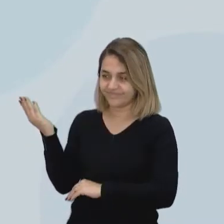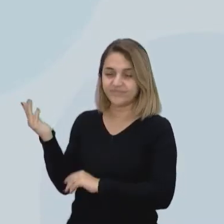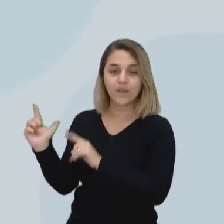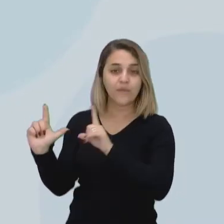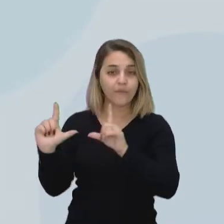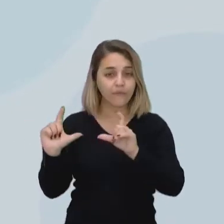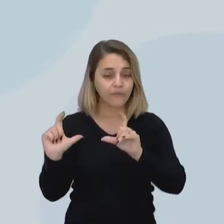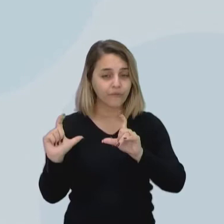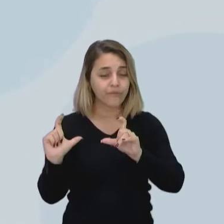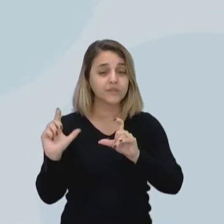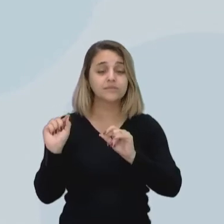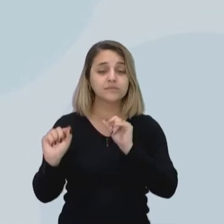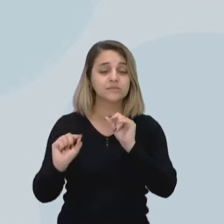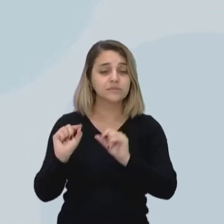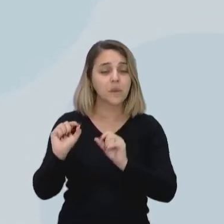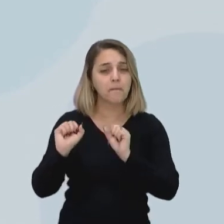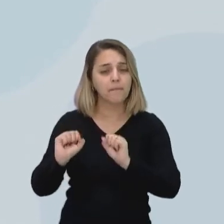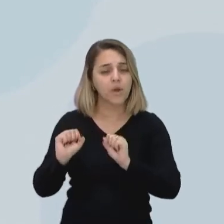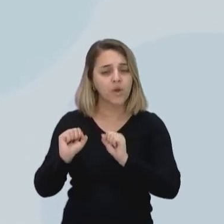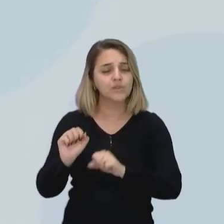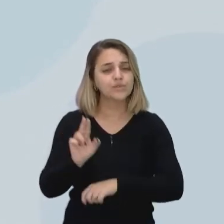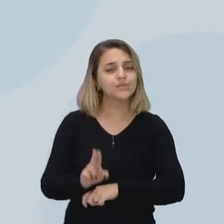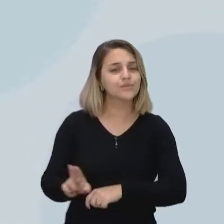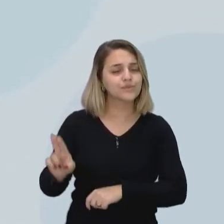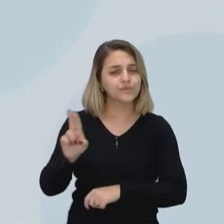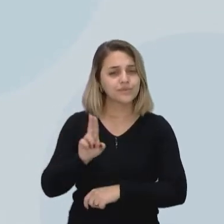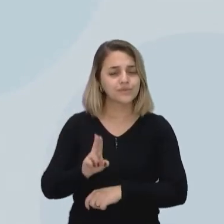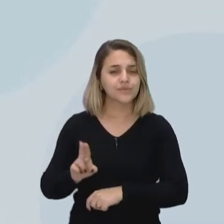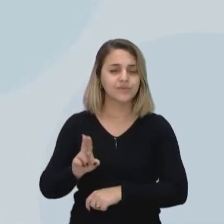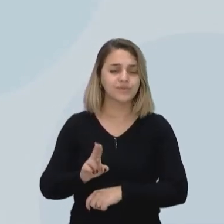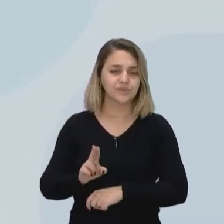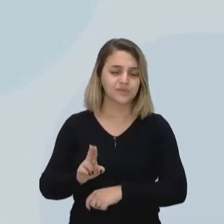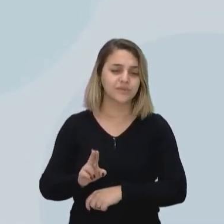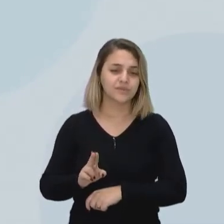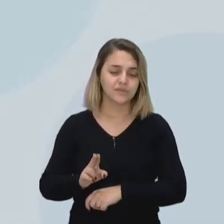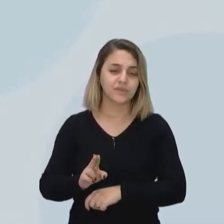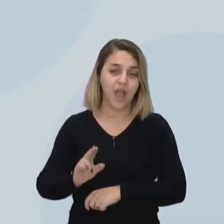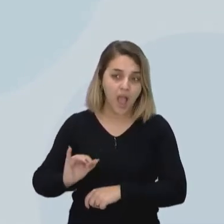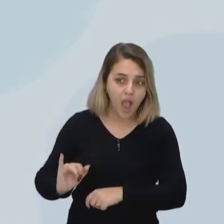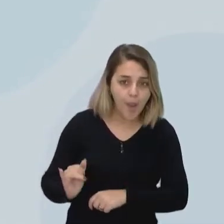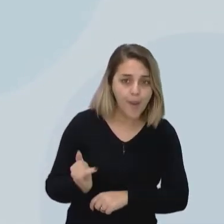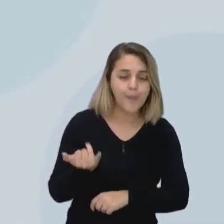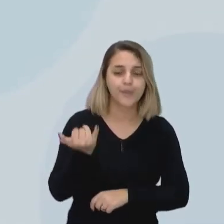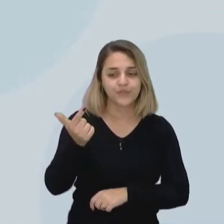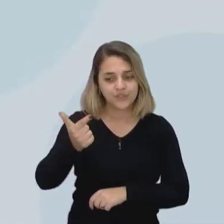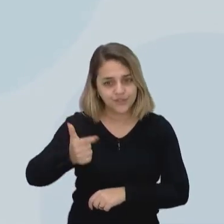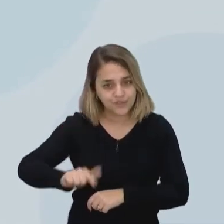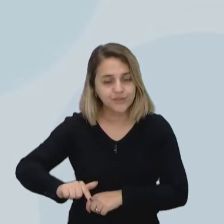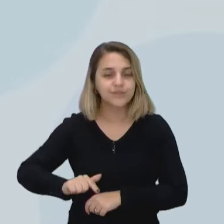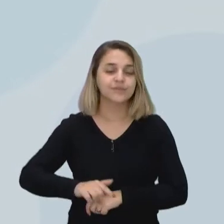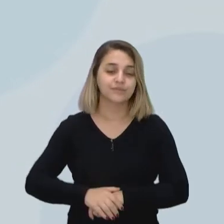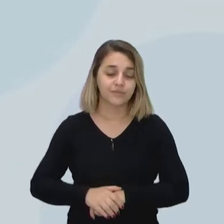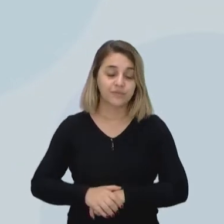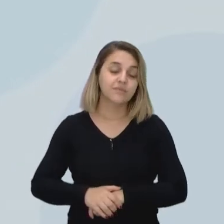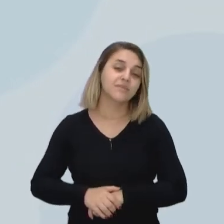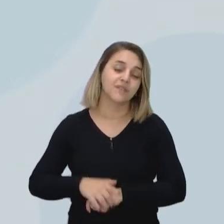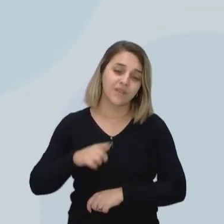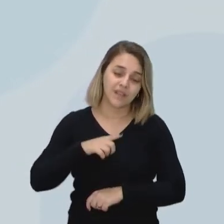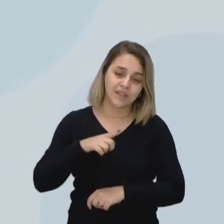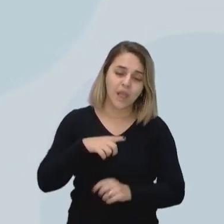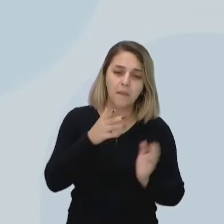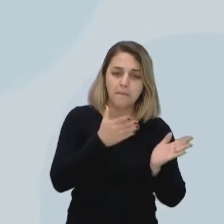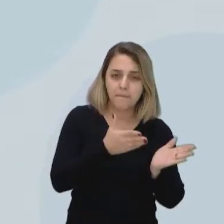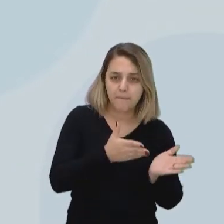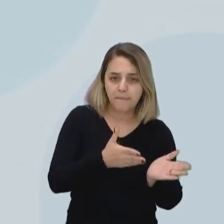são destinados, eles podem ser destinados para o reaproveitamento, né? Onde eles vão passar por um processo aí, que eles